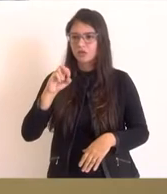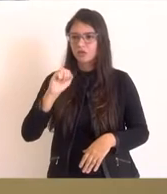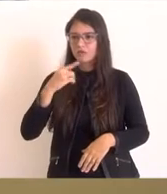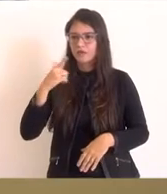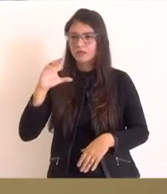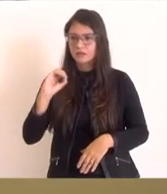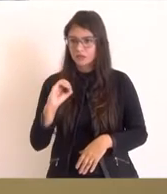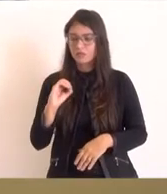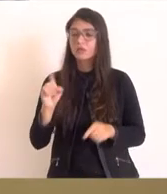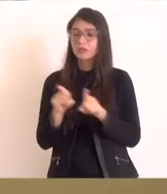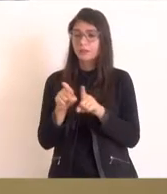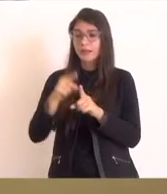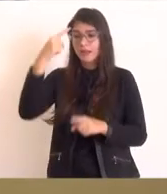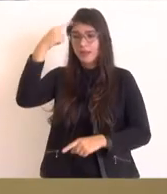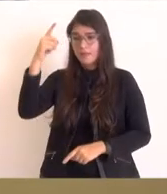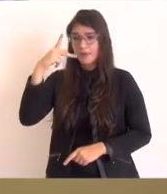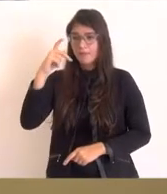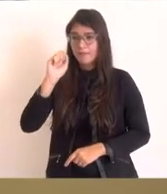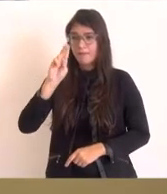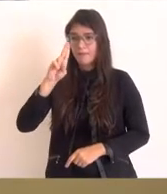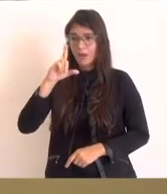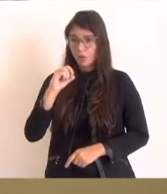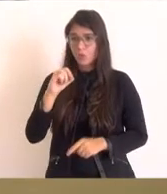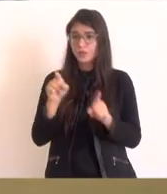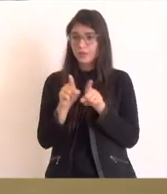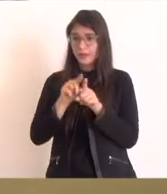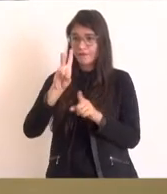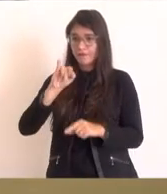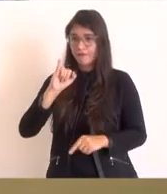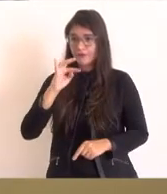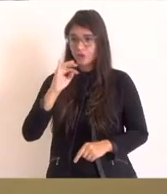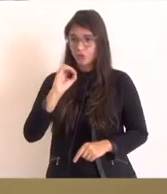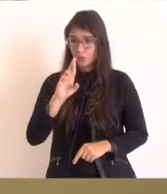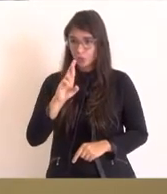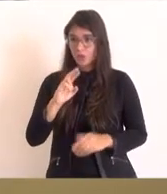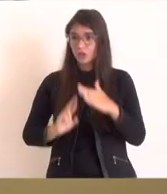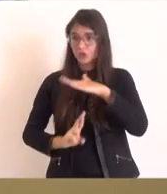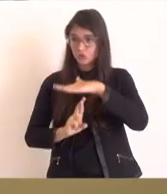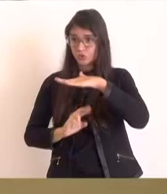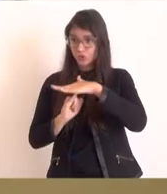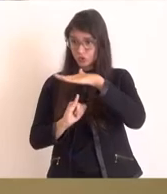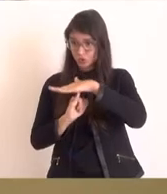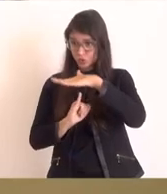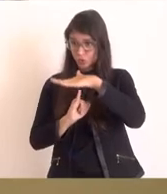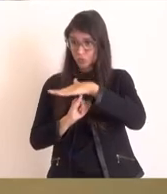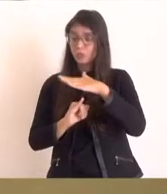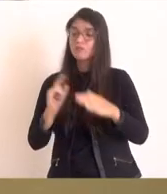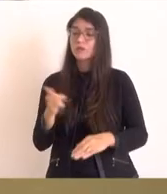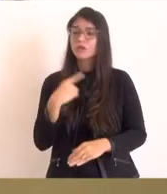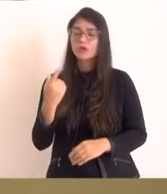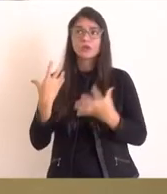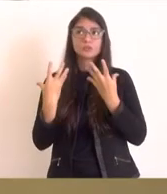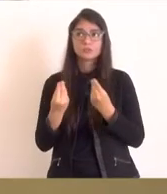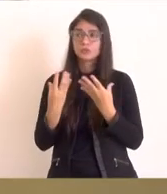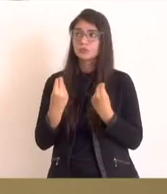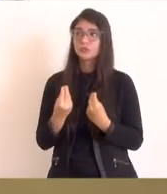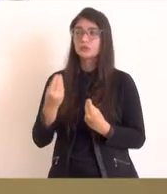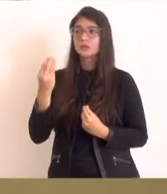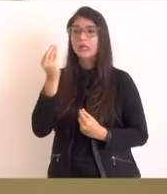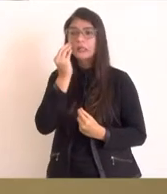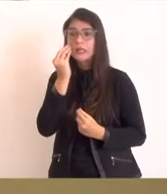ao Paulo Bahia e ao Vitor do Instituto, nós estamos batendo muito lá nas contrapartidas